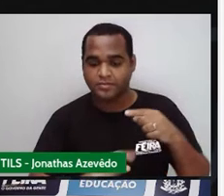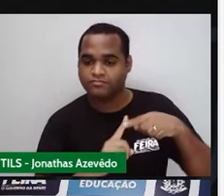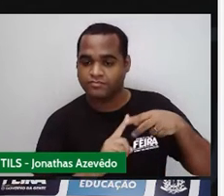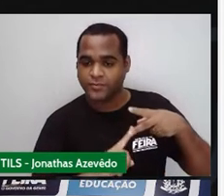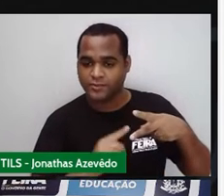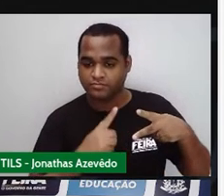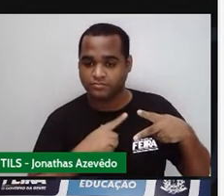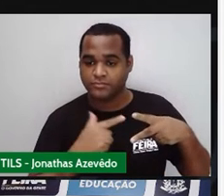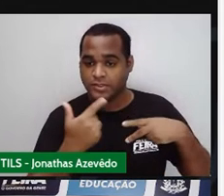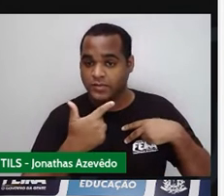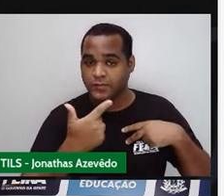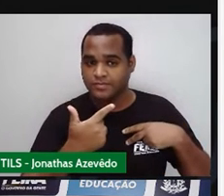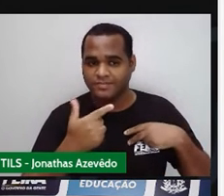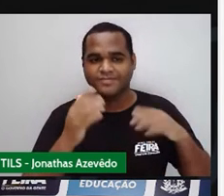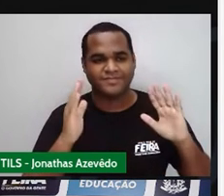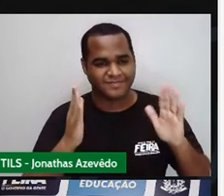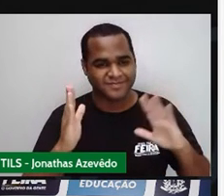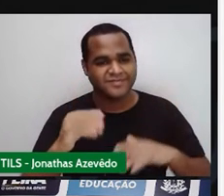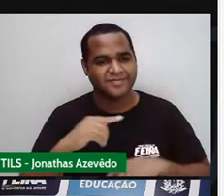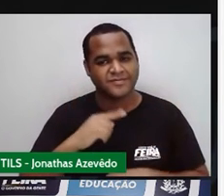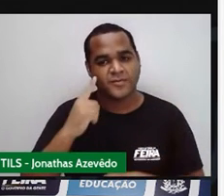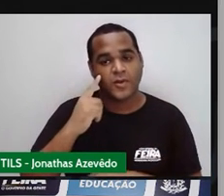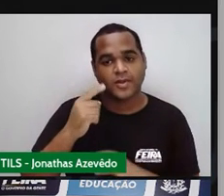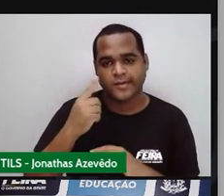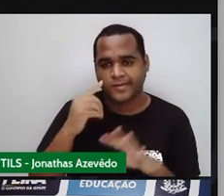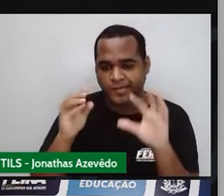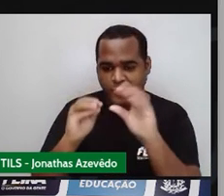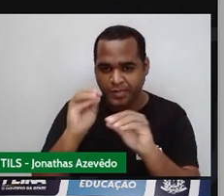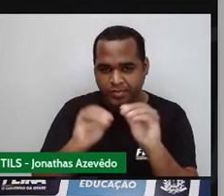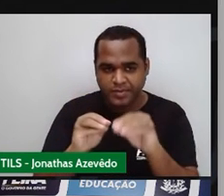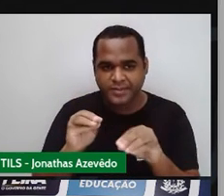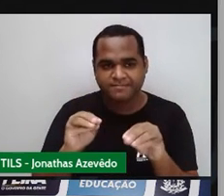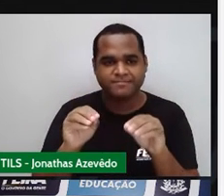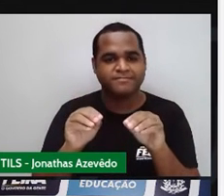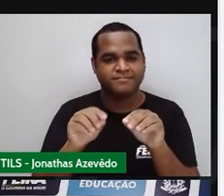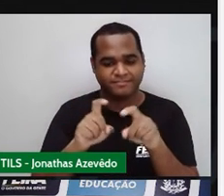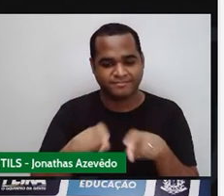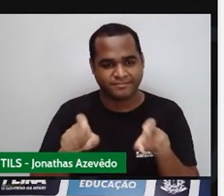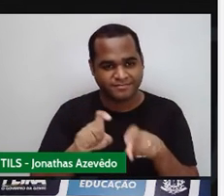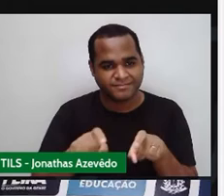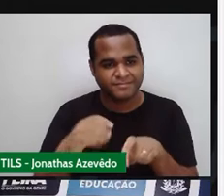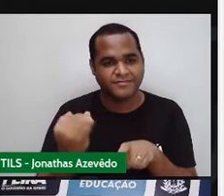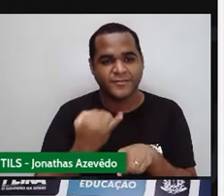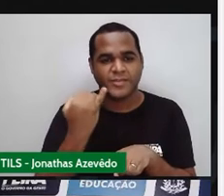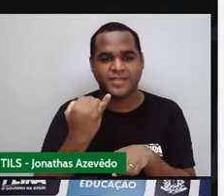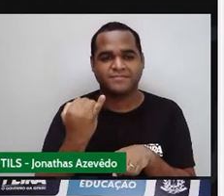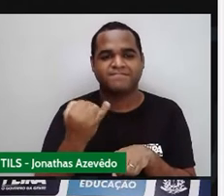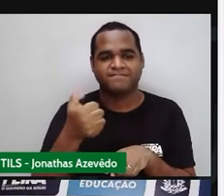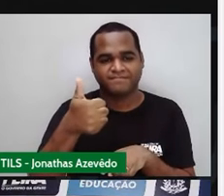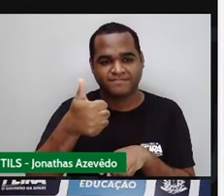naquele segundo passo, né? Vamos gravar isso aqui. É importante. Beleza.